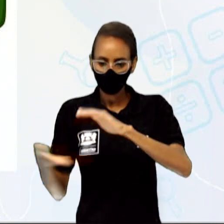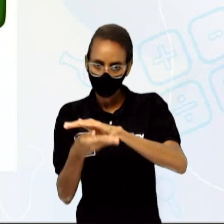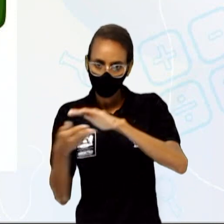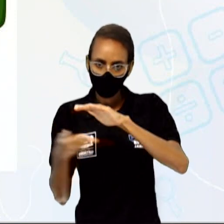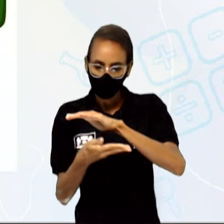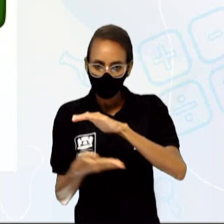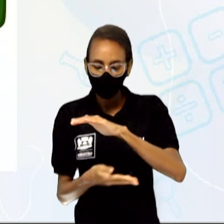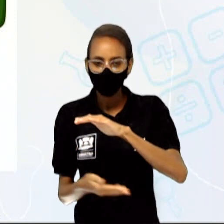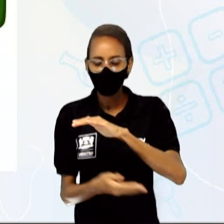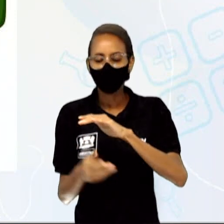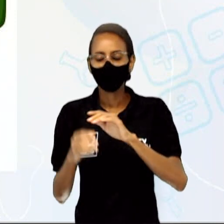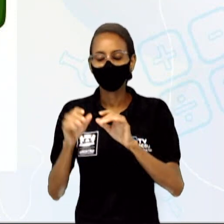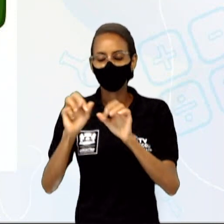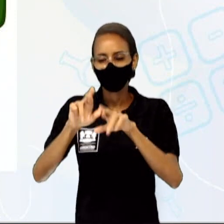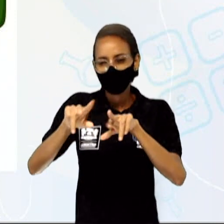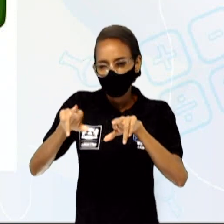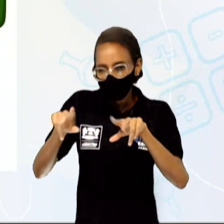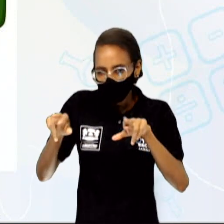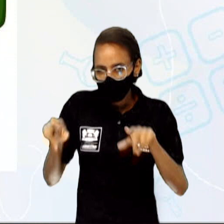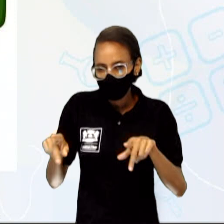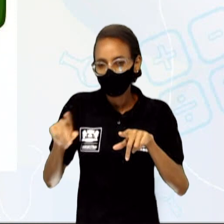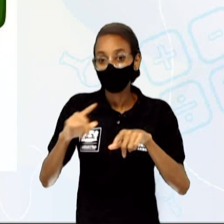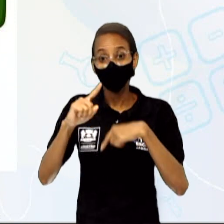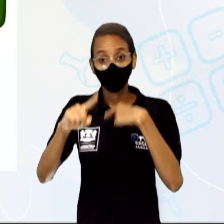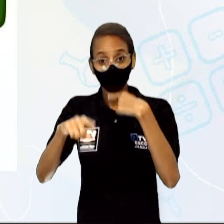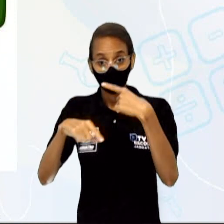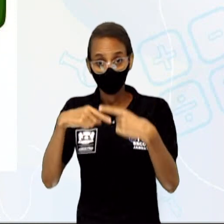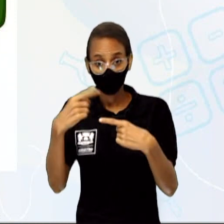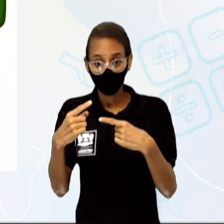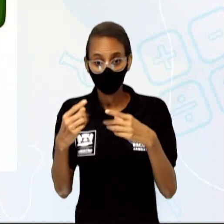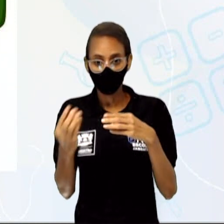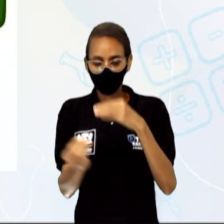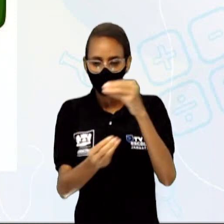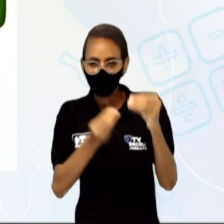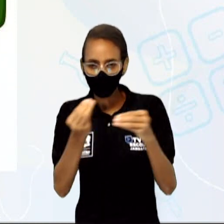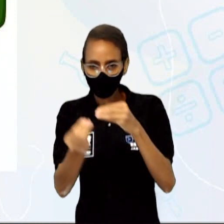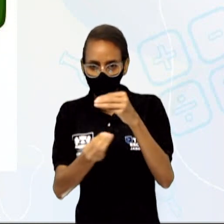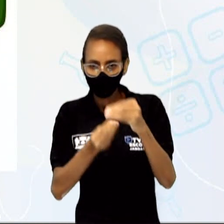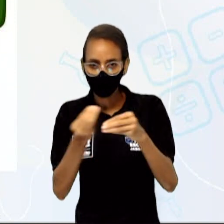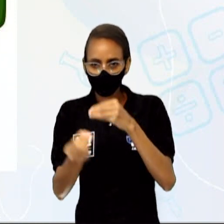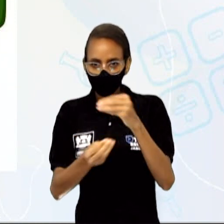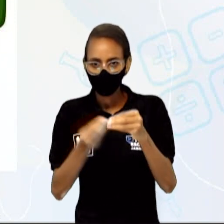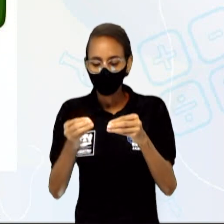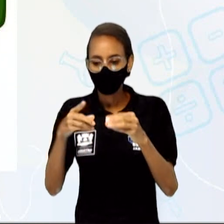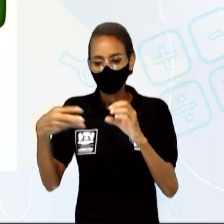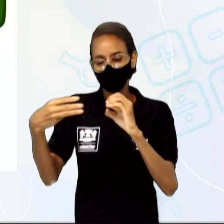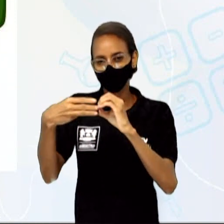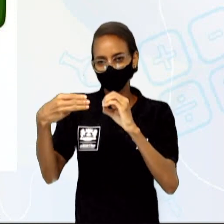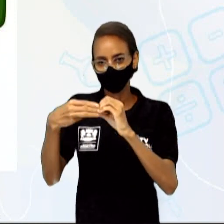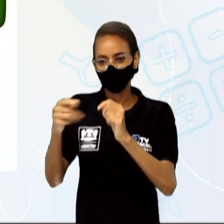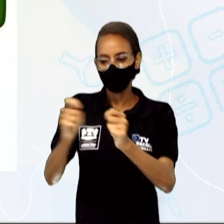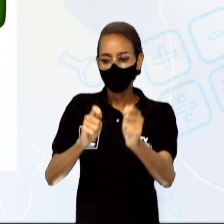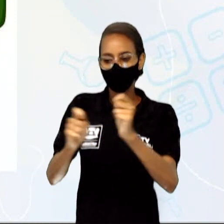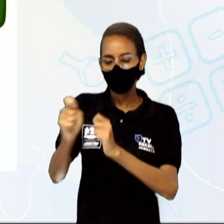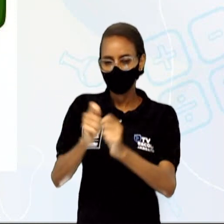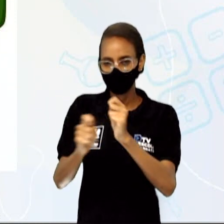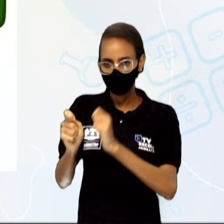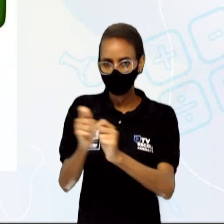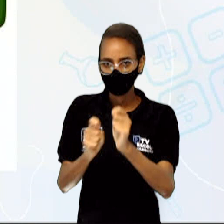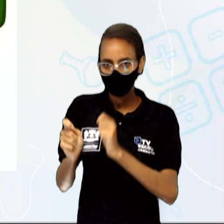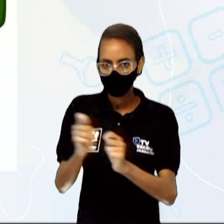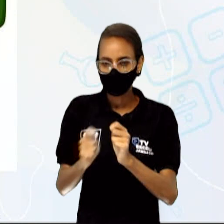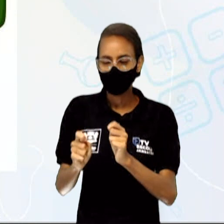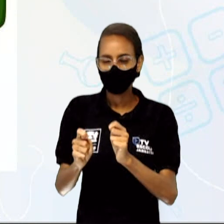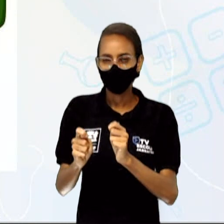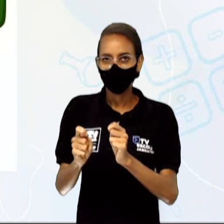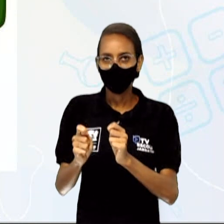substâncias são armazenadas no vacuolo e por meio da concentração dessas substâncias, a célula consegue regular, por exemplo, a quantidade